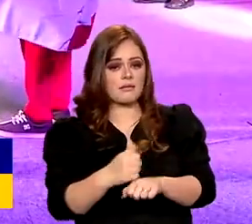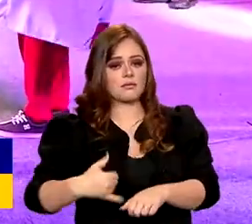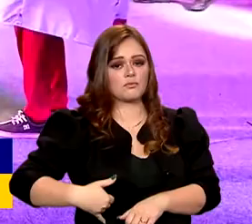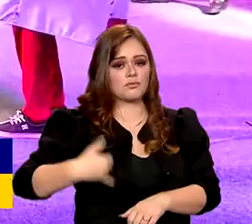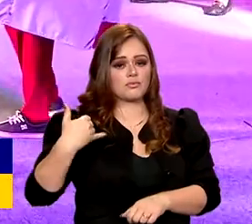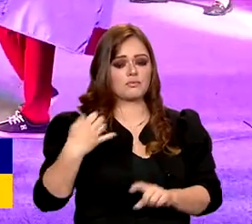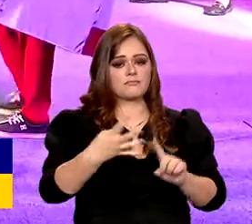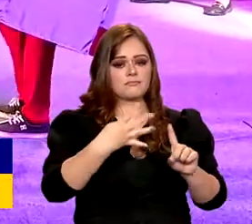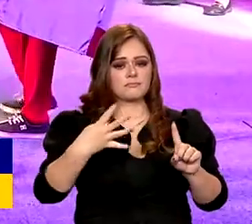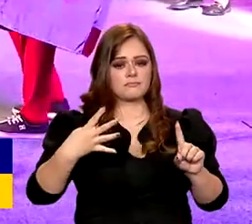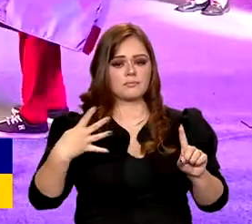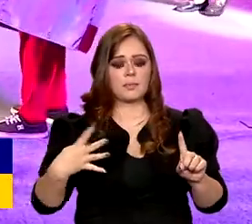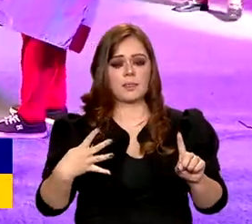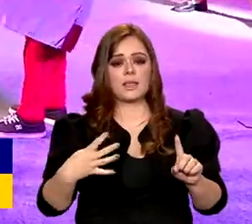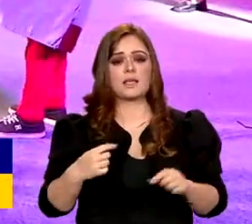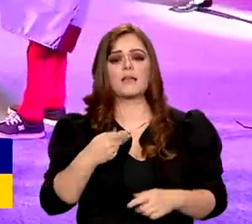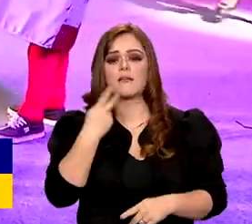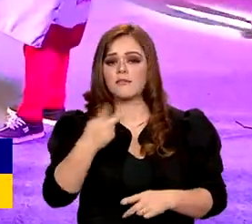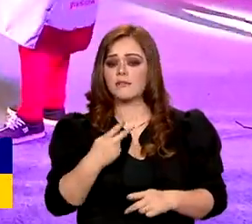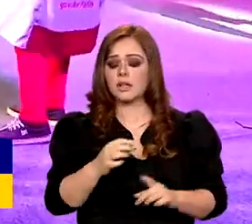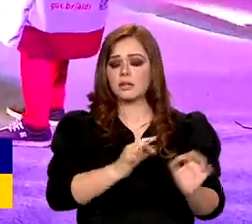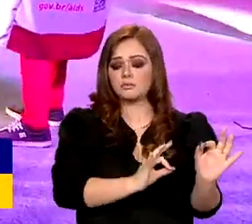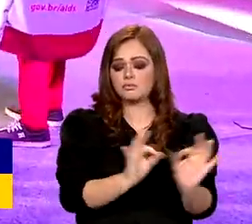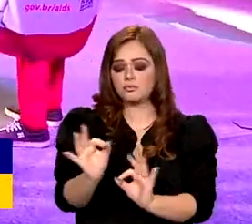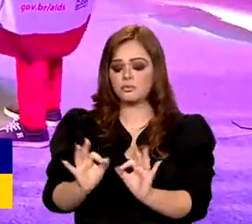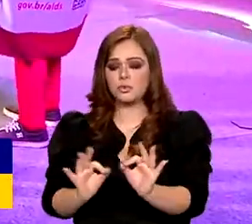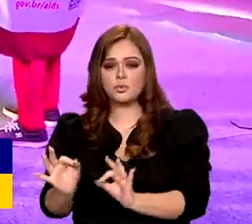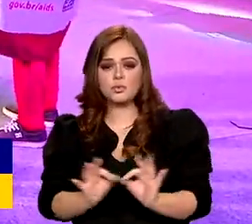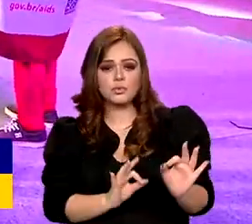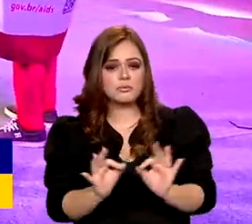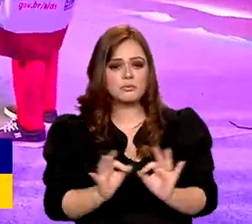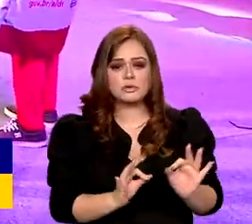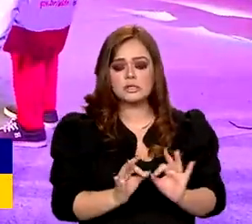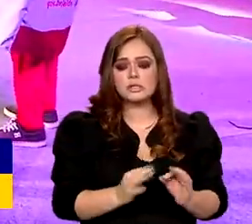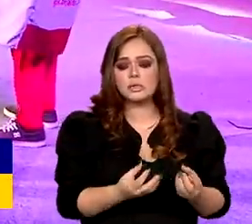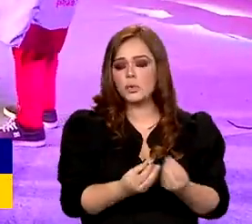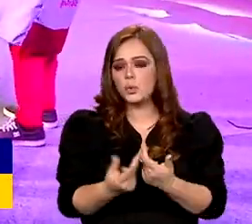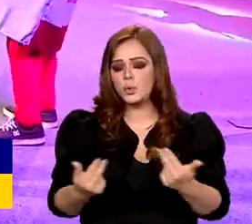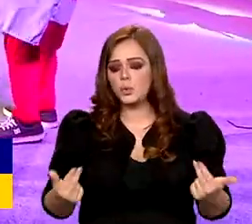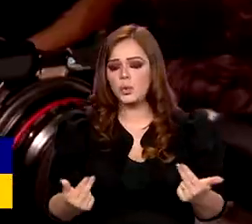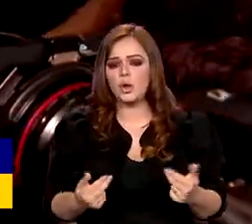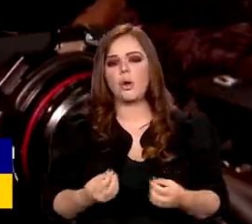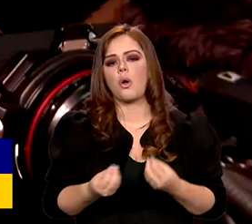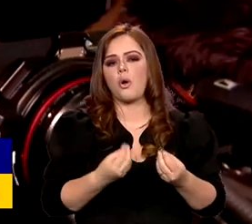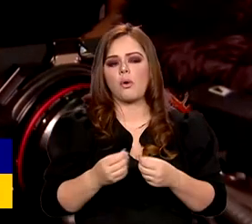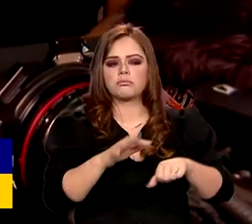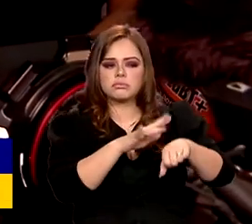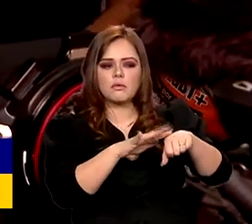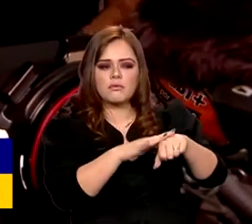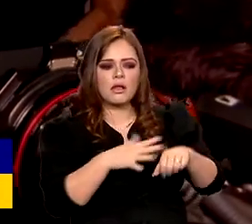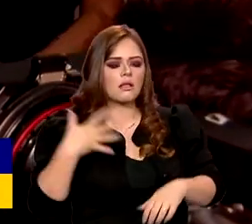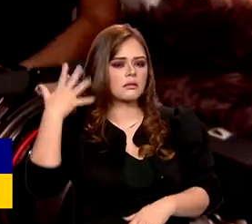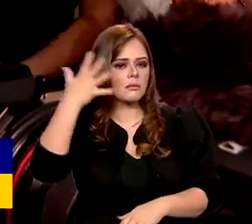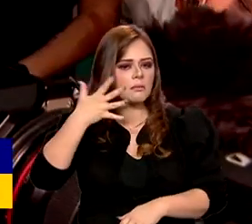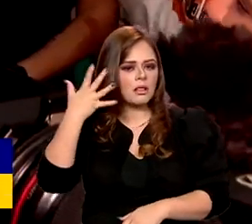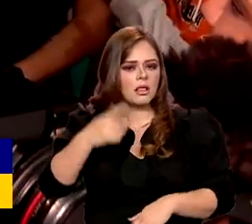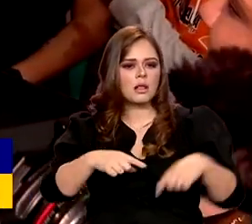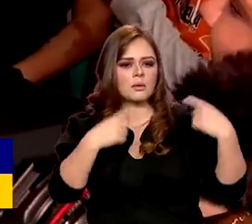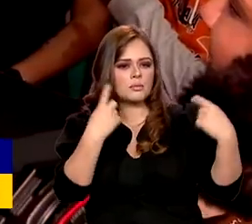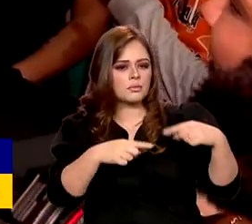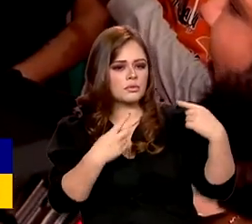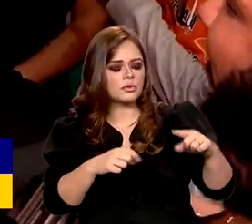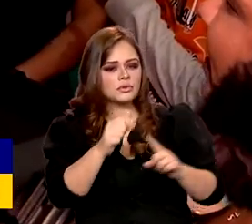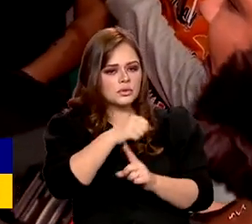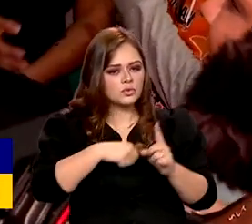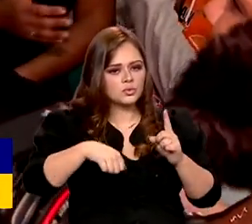+, que conta ainda com diversas atividades, como palestras e rodas de conversa. Com o tema Políticas Sociais para